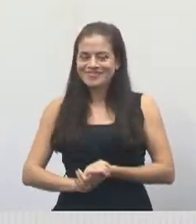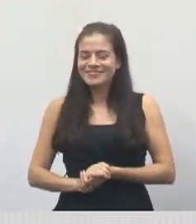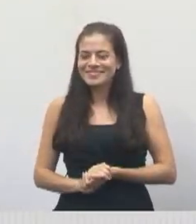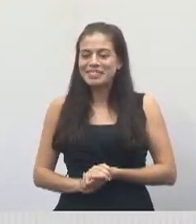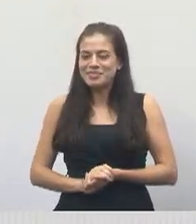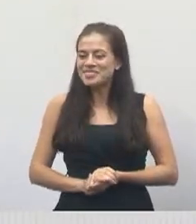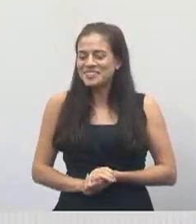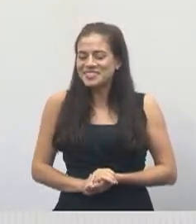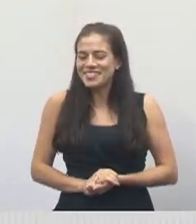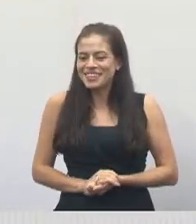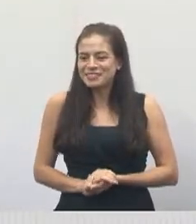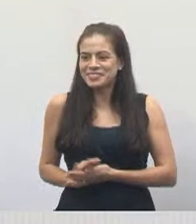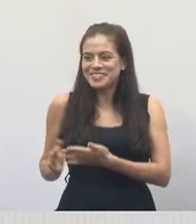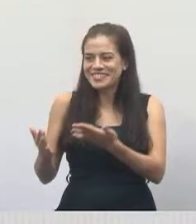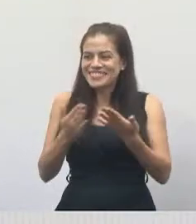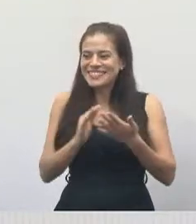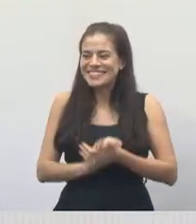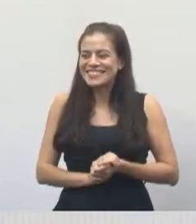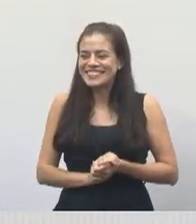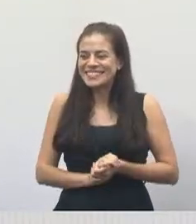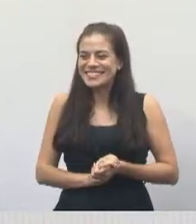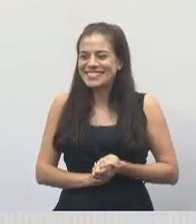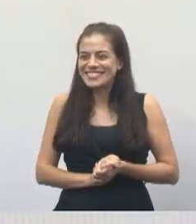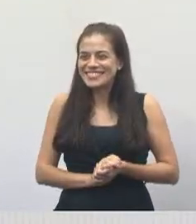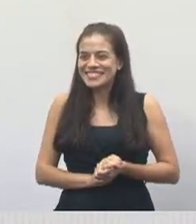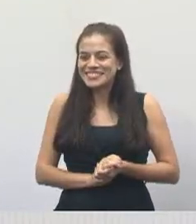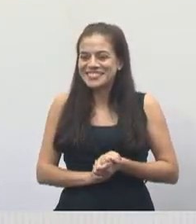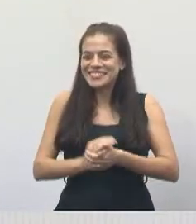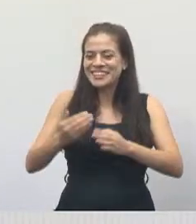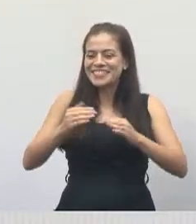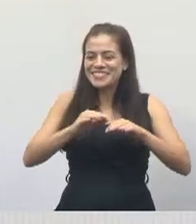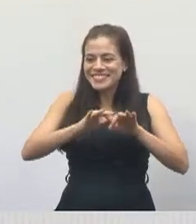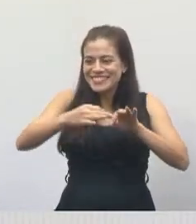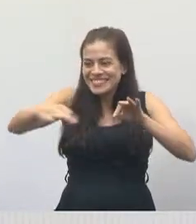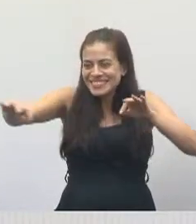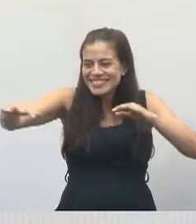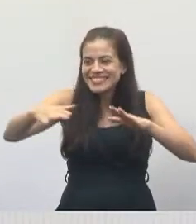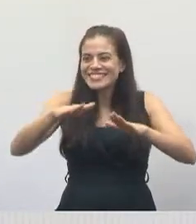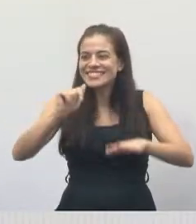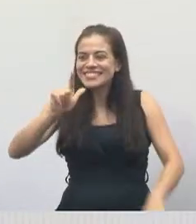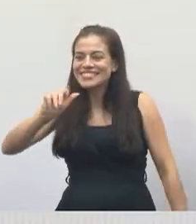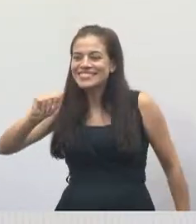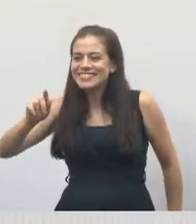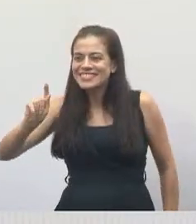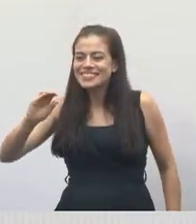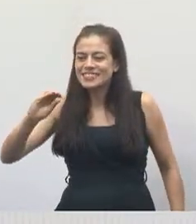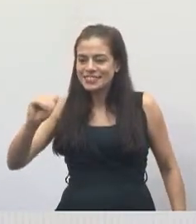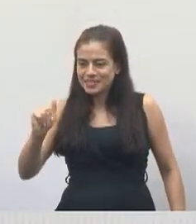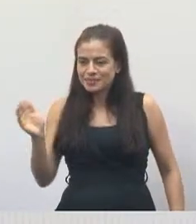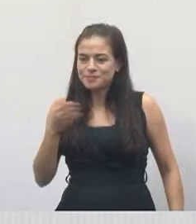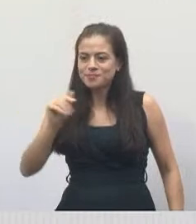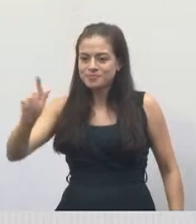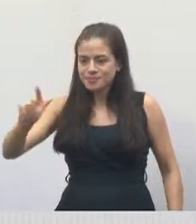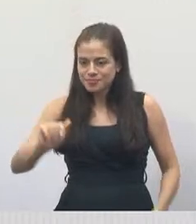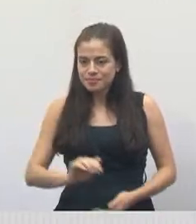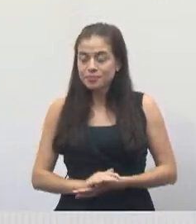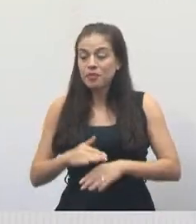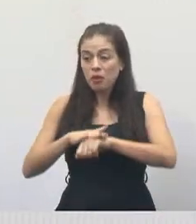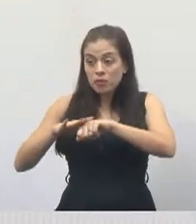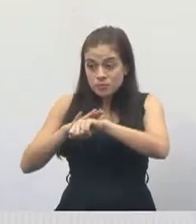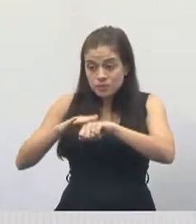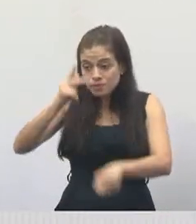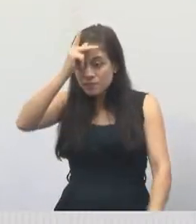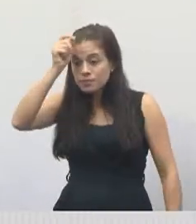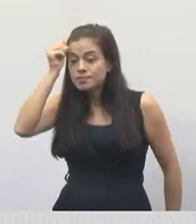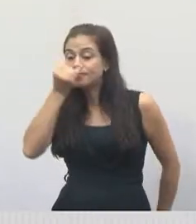creche, até no estradão da Lagoa Azul. Por isso, conversei com o Isaia Santana, na segunda-feira,